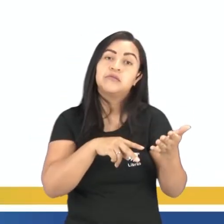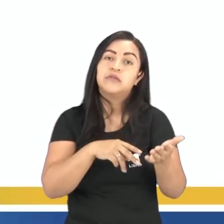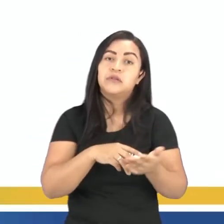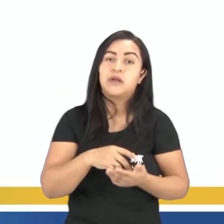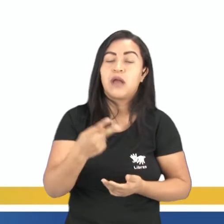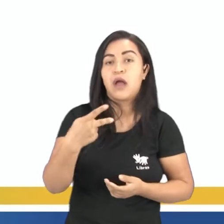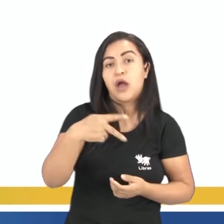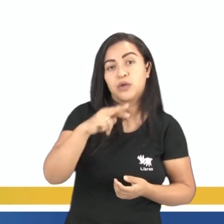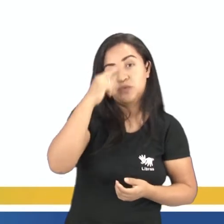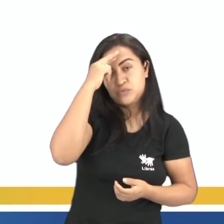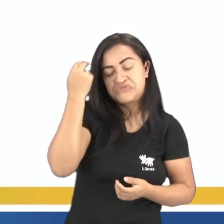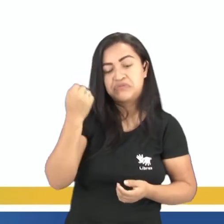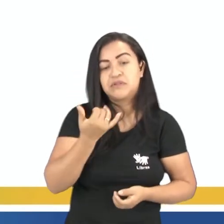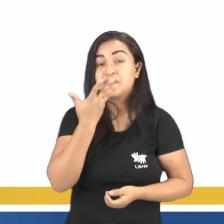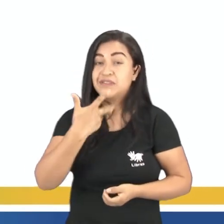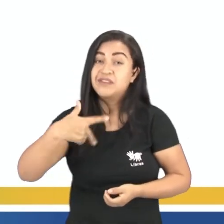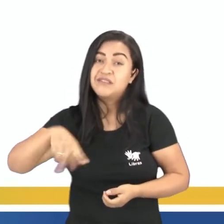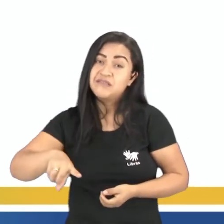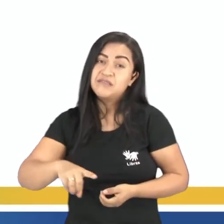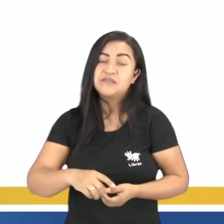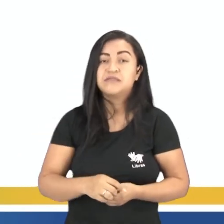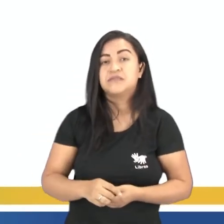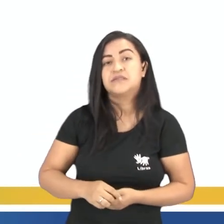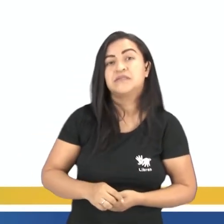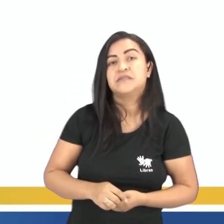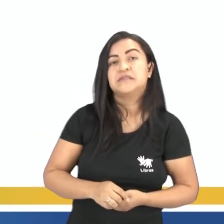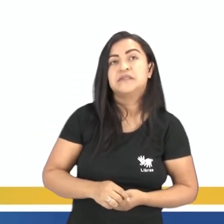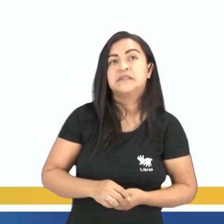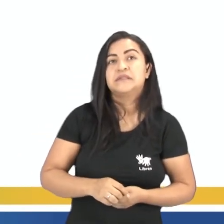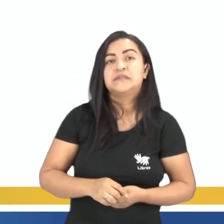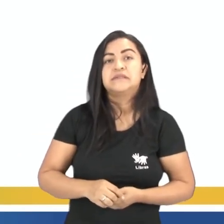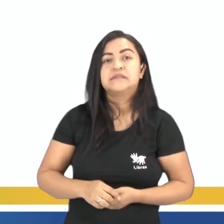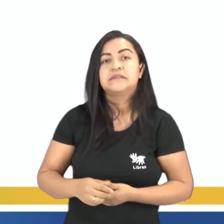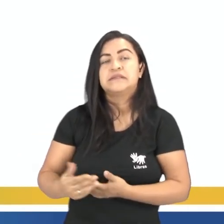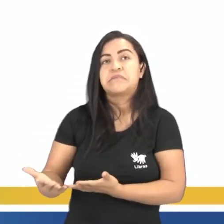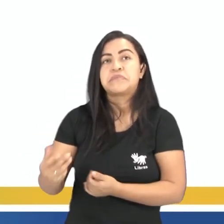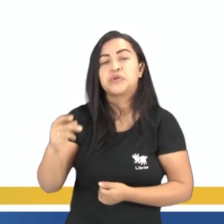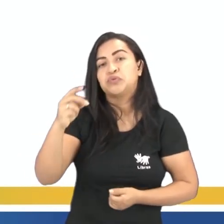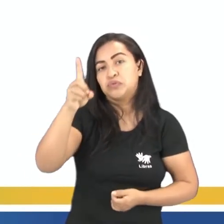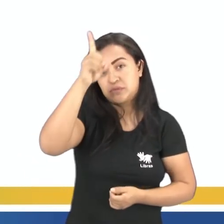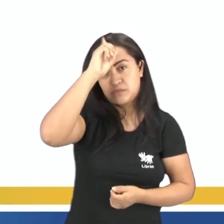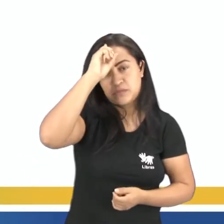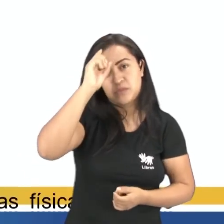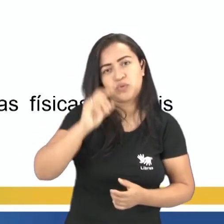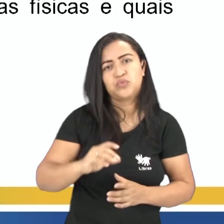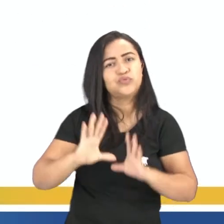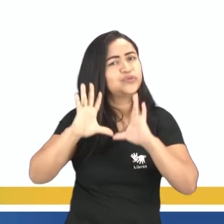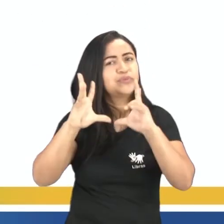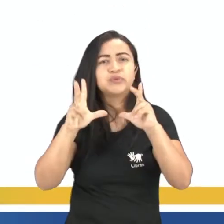Se é para criança, se é para jovem, se é para adulto, você é vai definir. Se é para ambos.